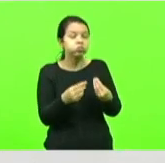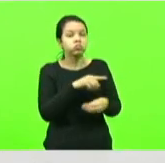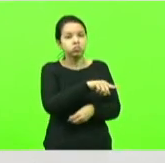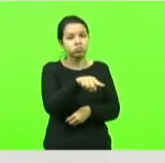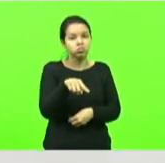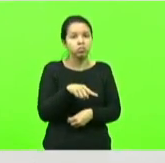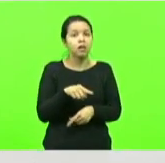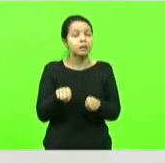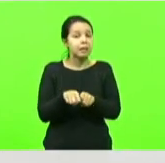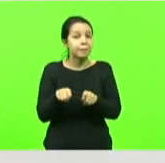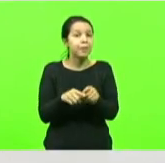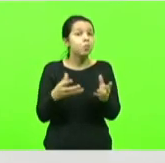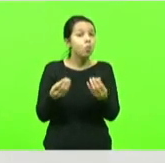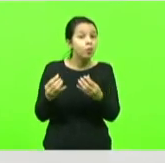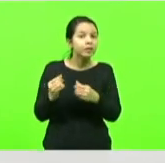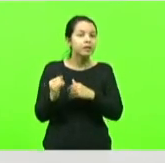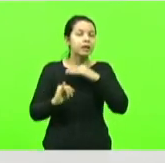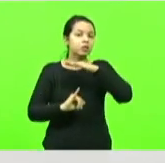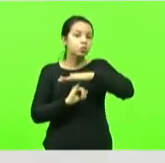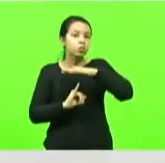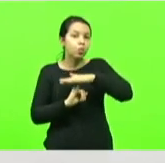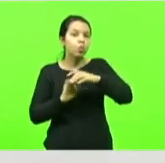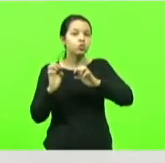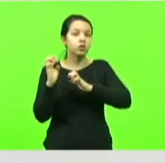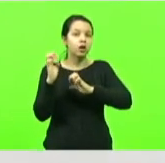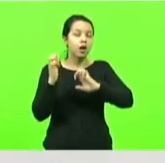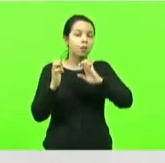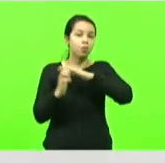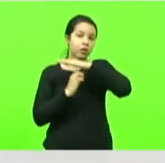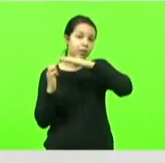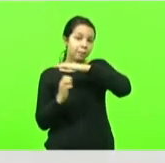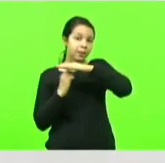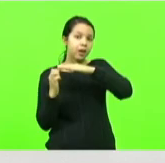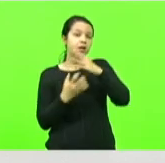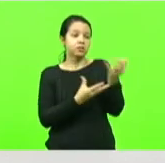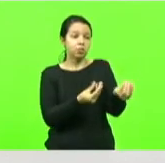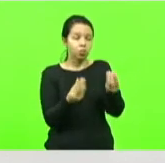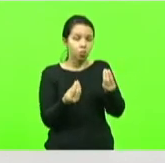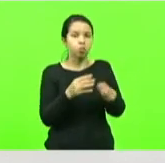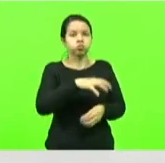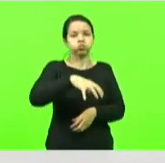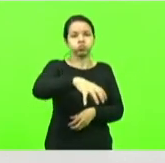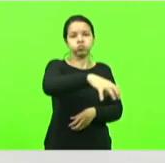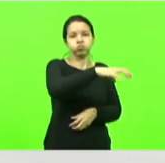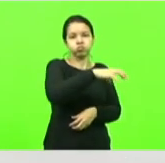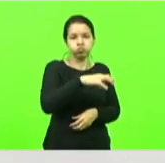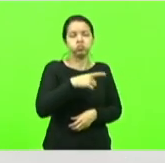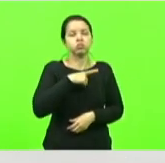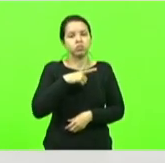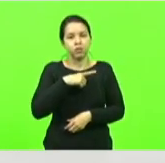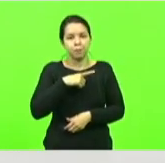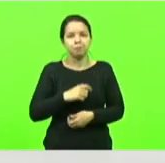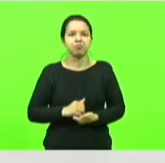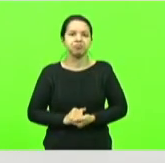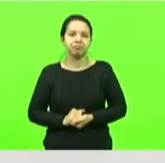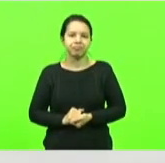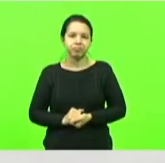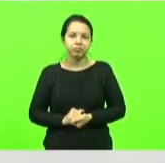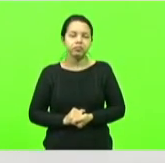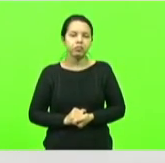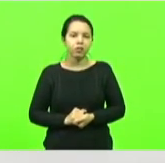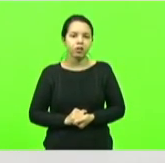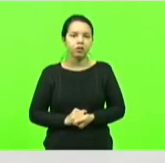indústrias muitas empresas nesse trecho eu quero ressaltar que o nosso reconhecimento ao governo do estado que está